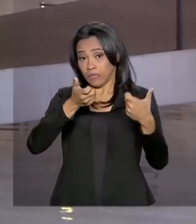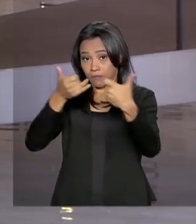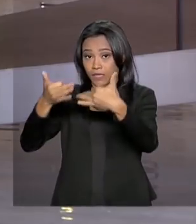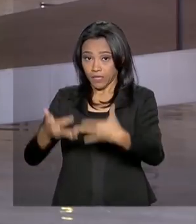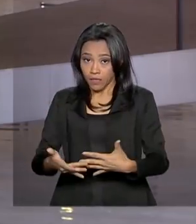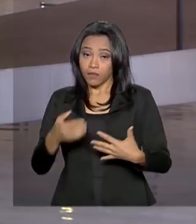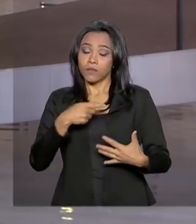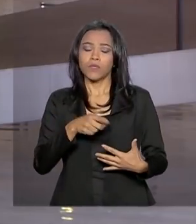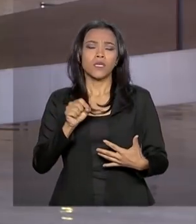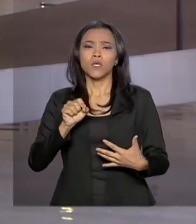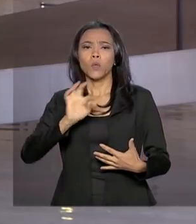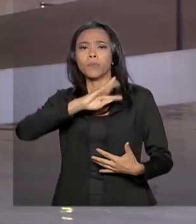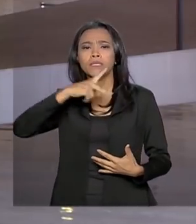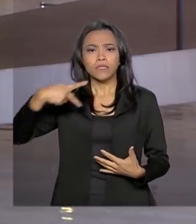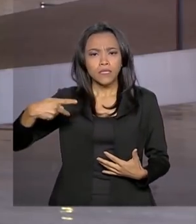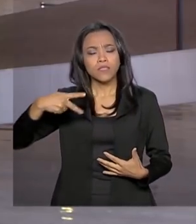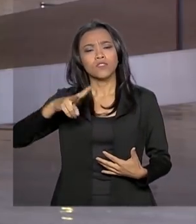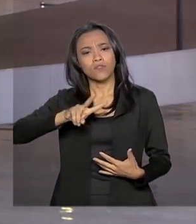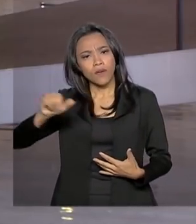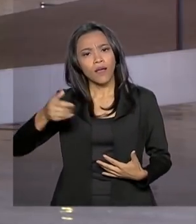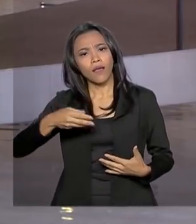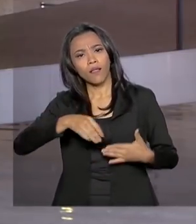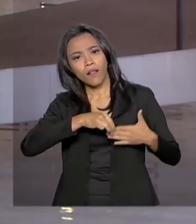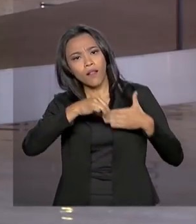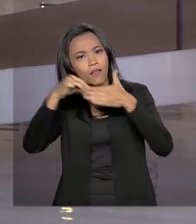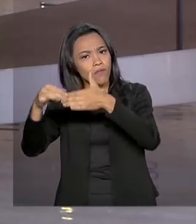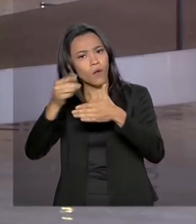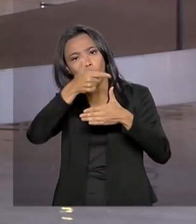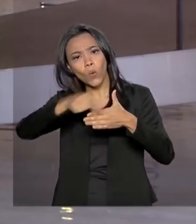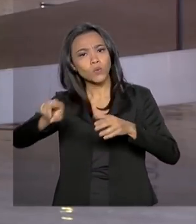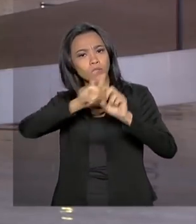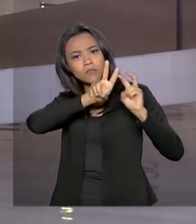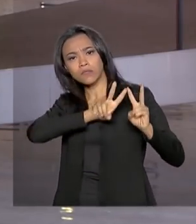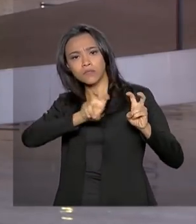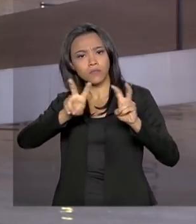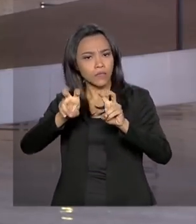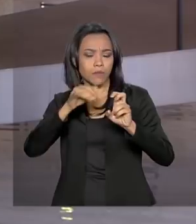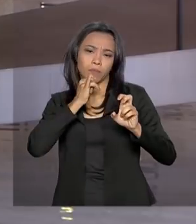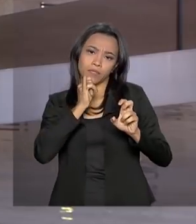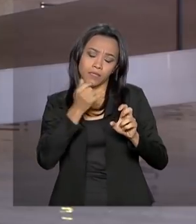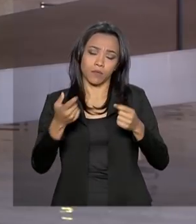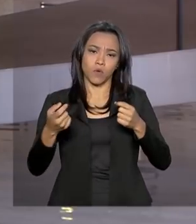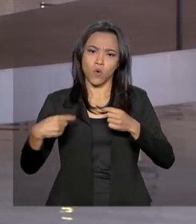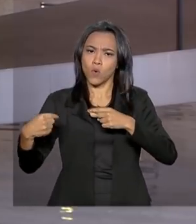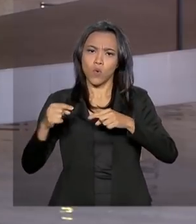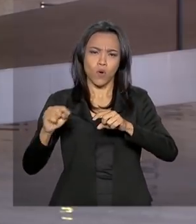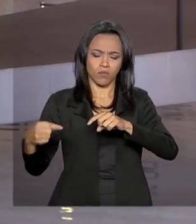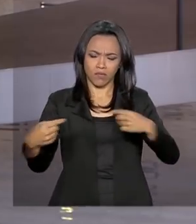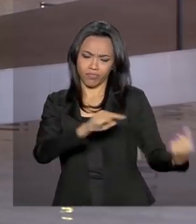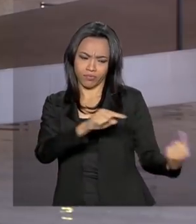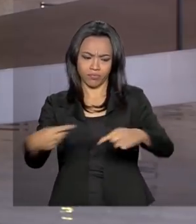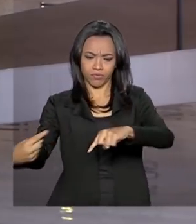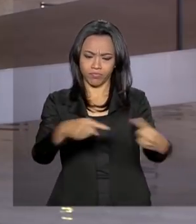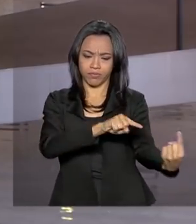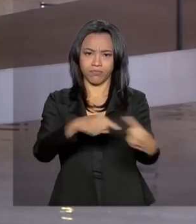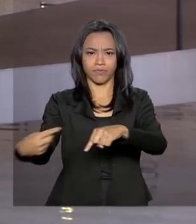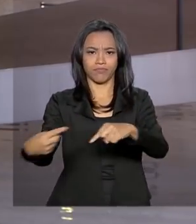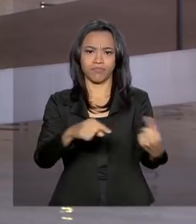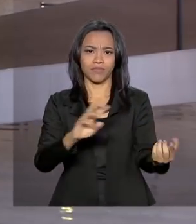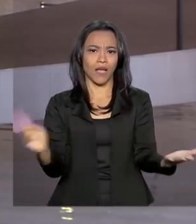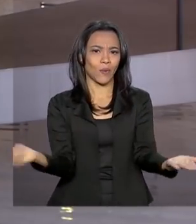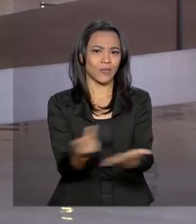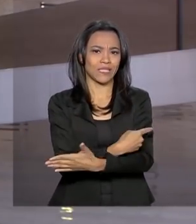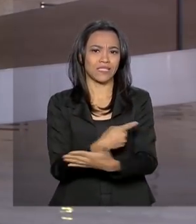Jair Bolsonaro vai levar ainda outras questões, como, por exemplo, as tensões comerciais que afetam